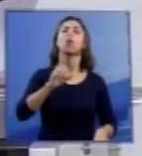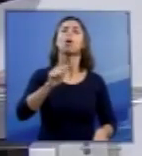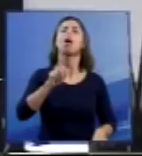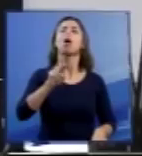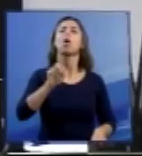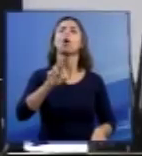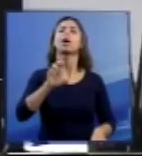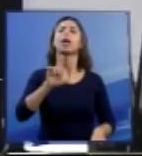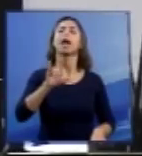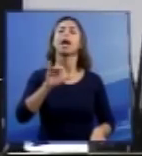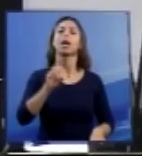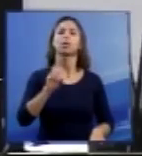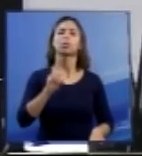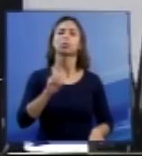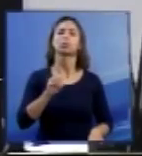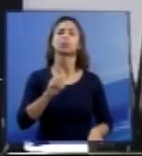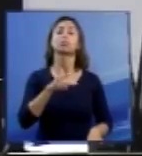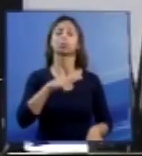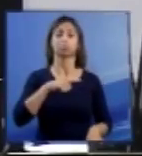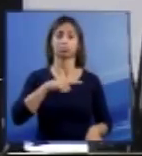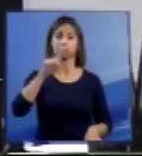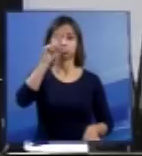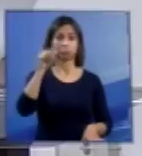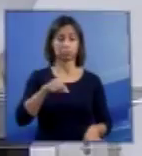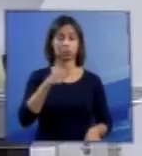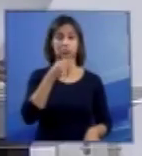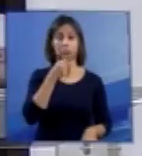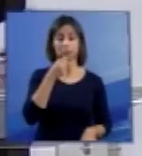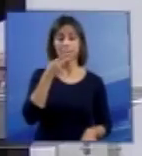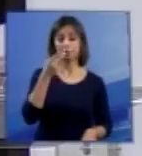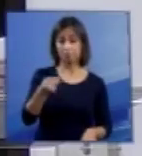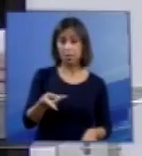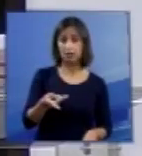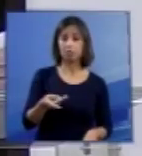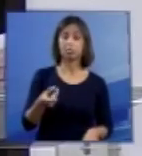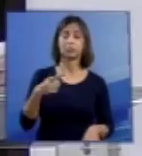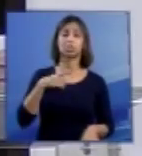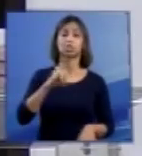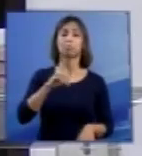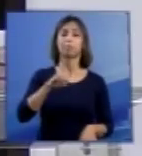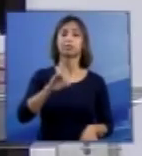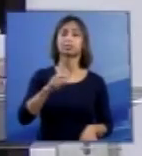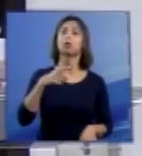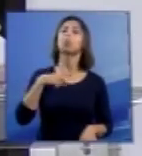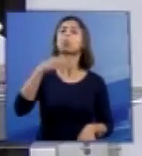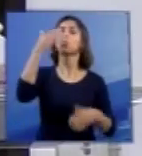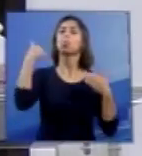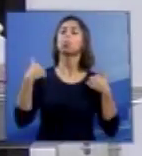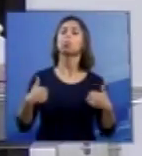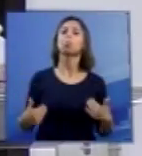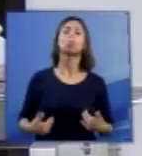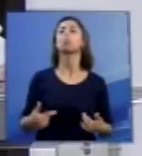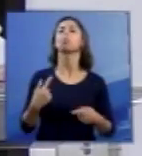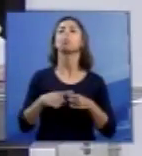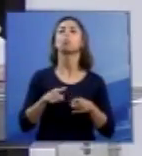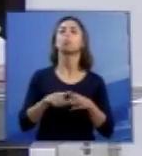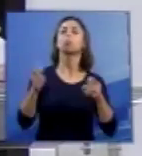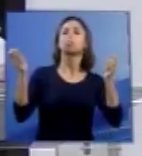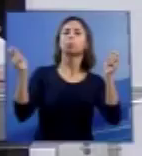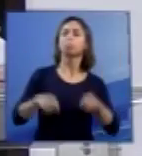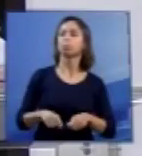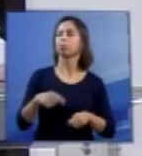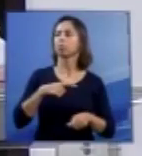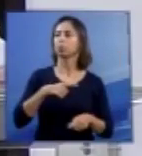Em questão está, diz ele, a dimensão humana que obstaculiza a possibilidade de se